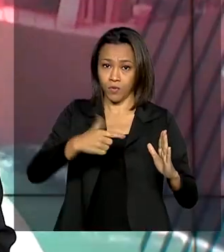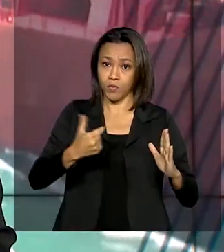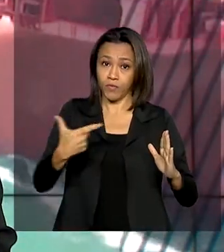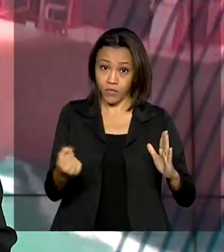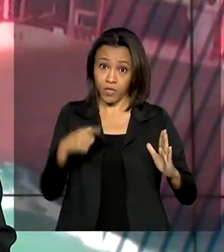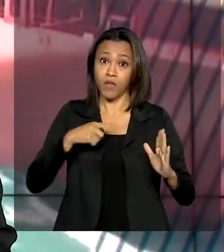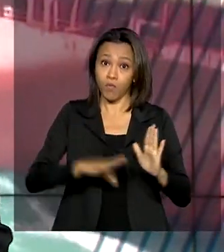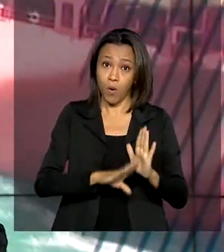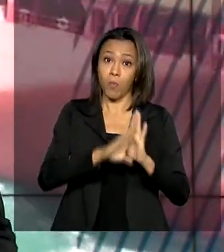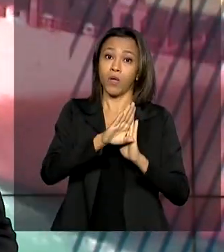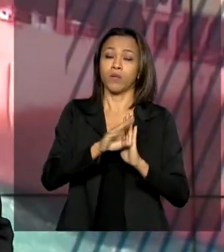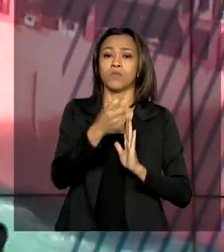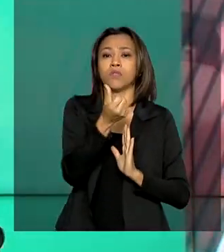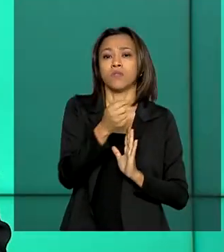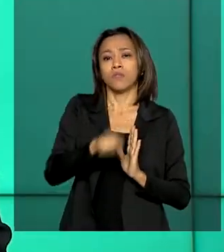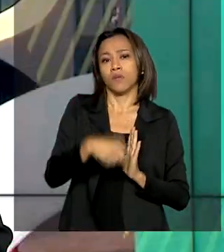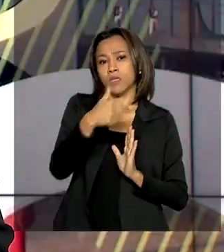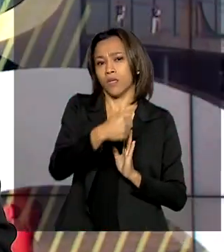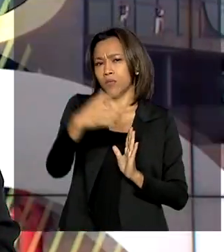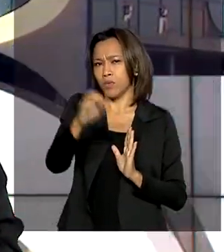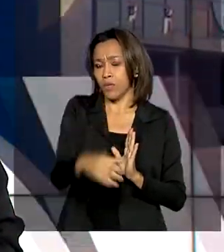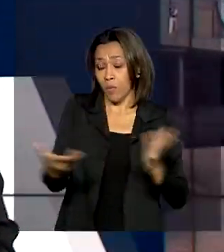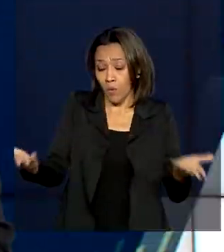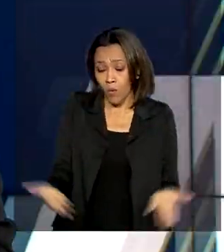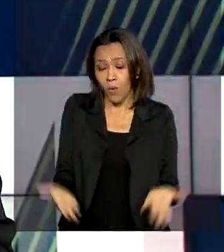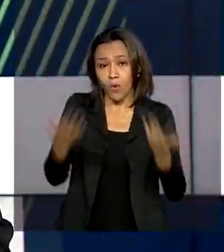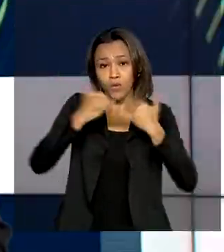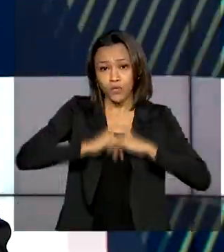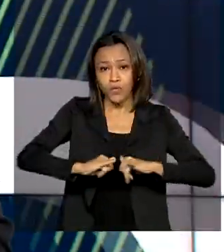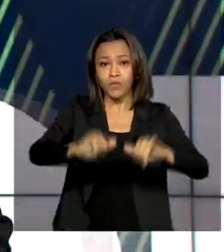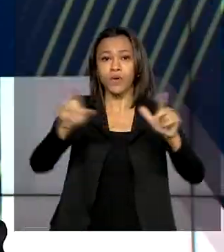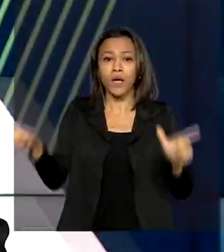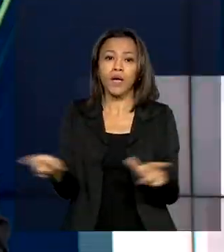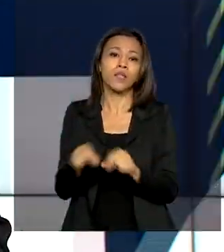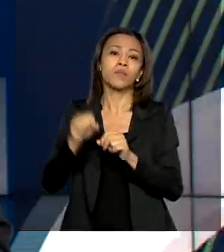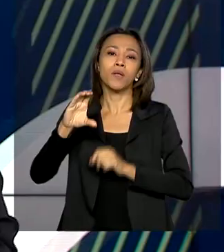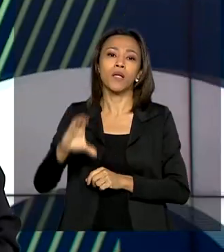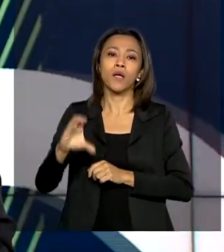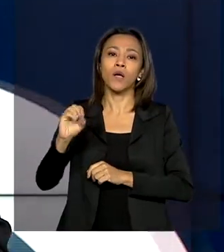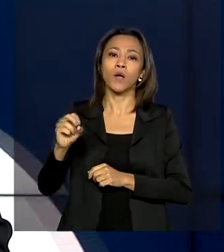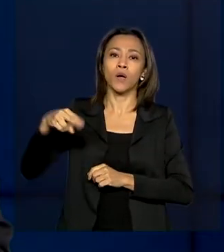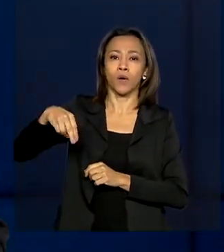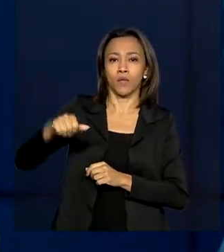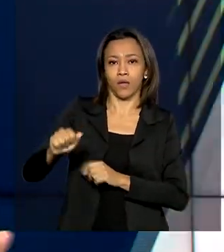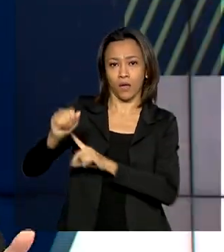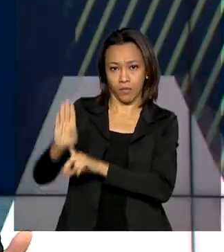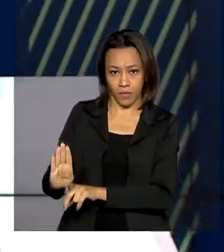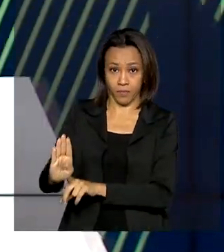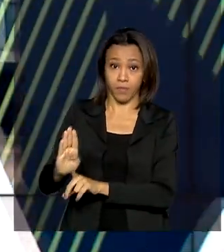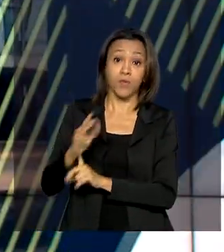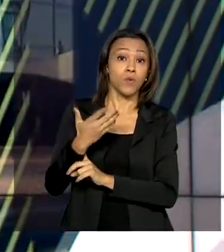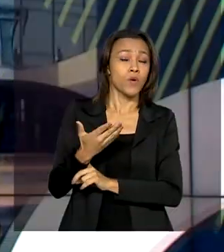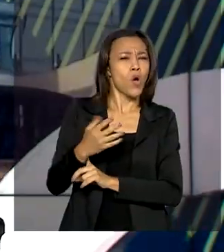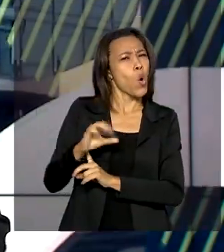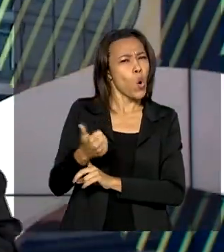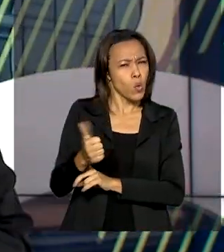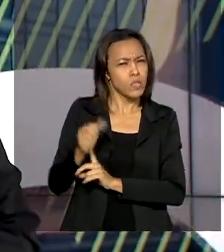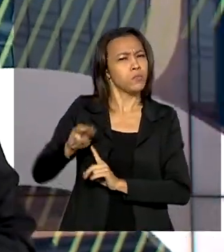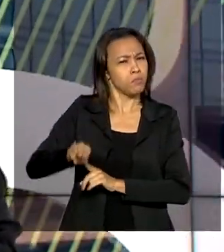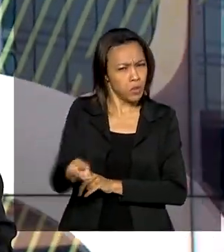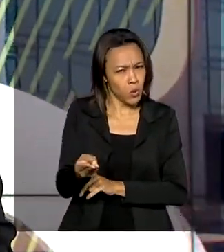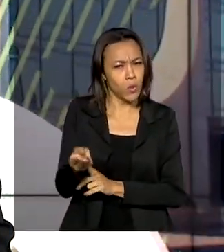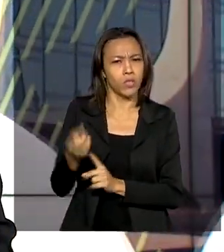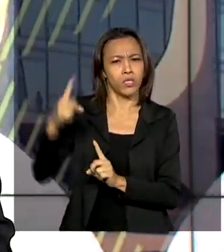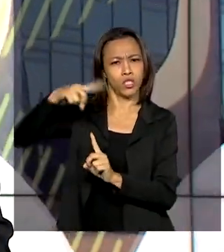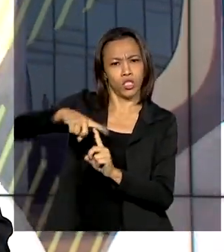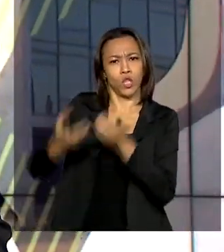,7%, estimativa divulgada hoje pela Companhia Nacional de Abastecimento, Conab. Foram cerca de 11 milhões de